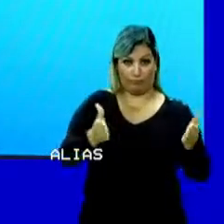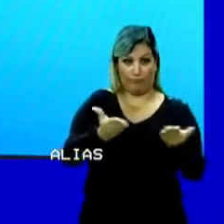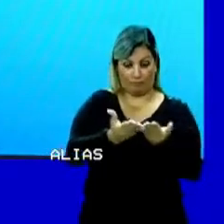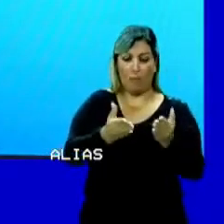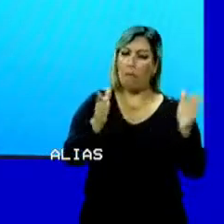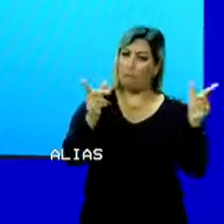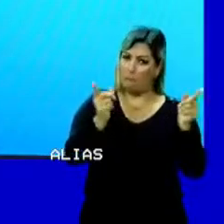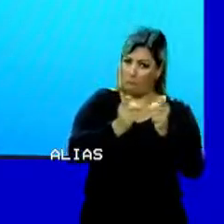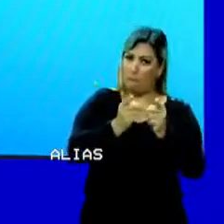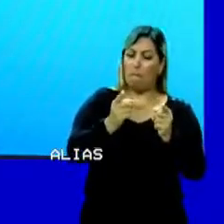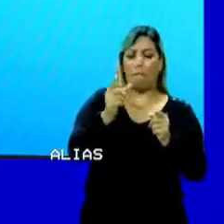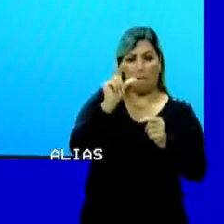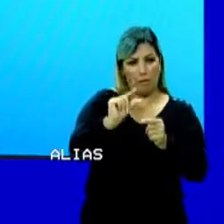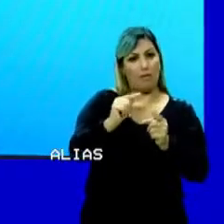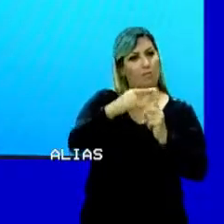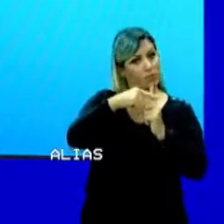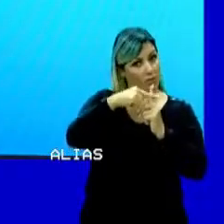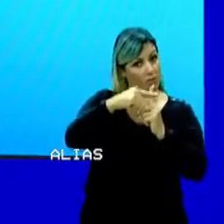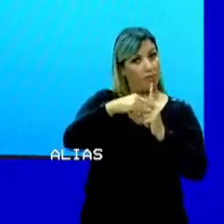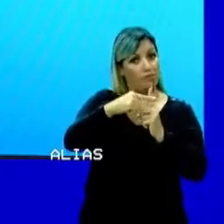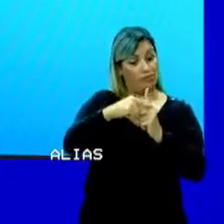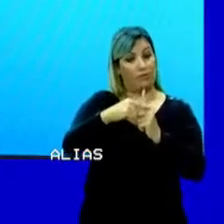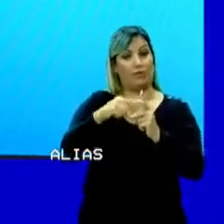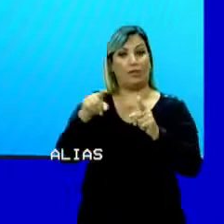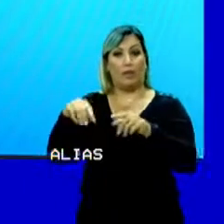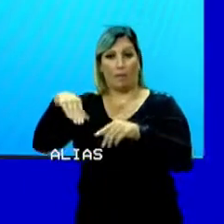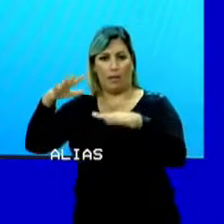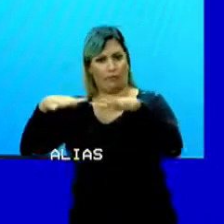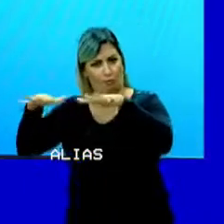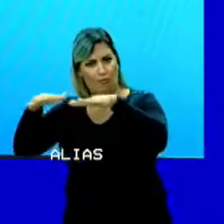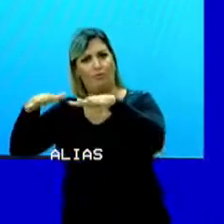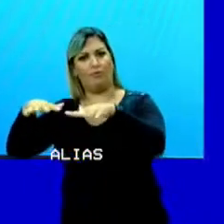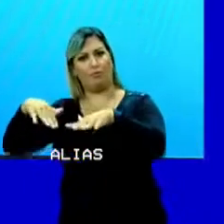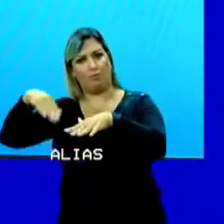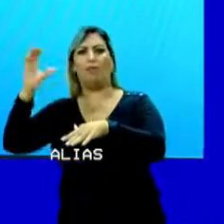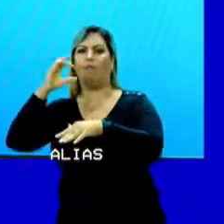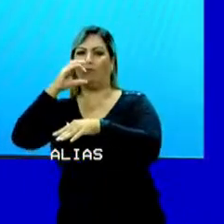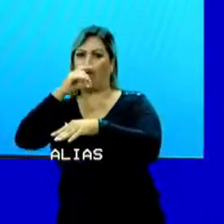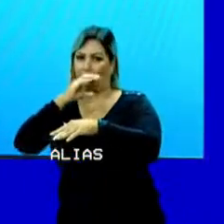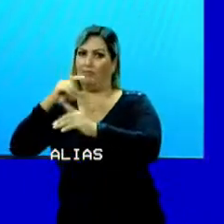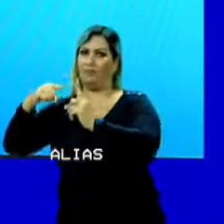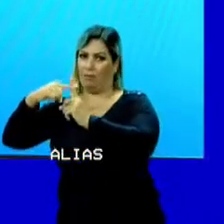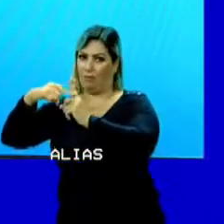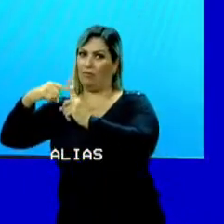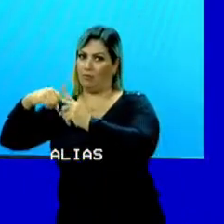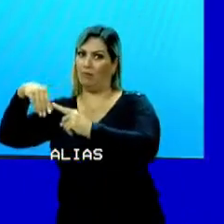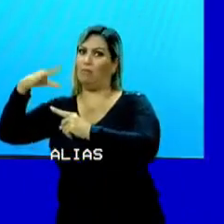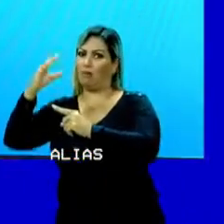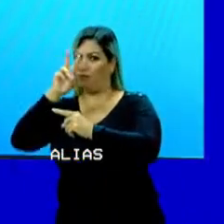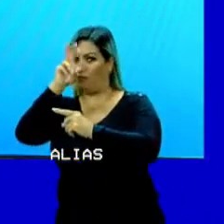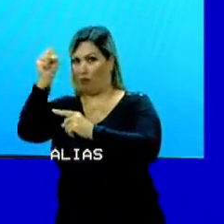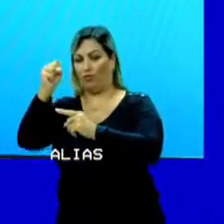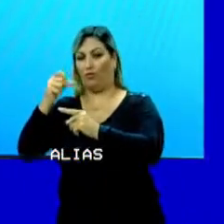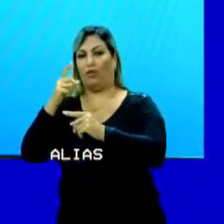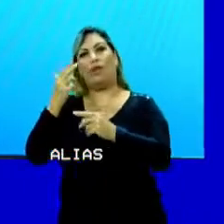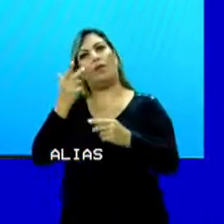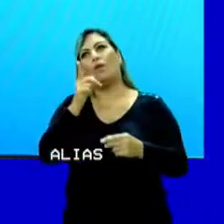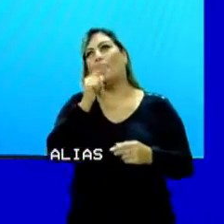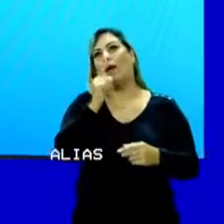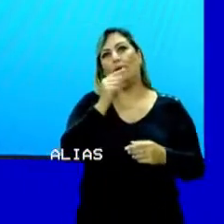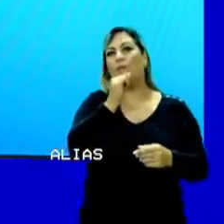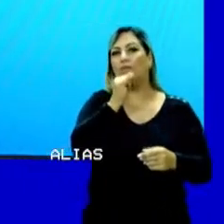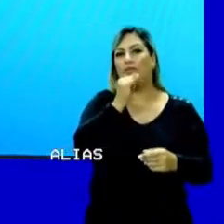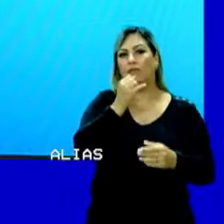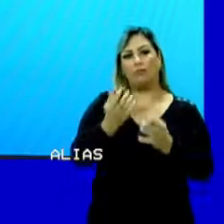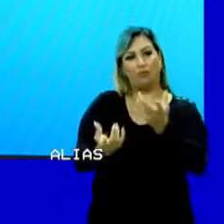partículas aqui, tá? Menor temperatura. O outro lá já está o quê? Mais agitadozinho, né? Mais bacaninha. É como você colocar água grosseiramente,